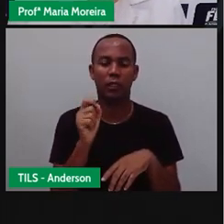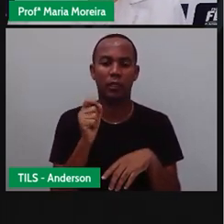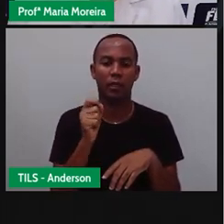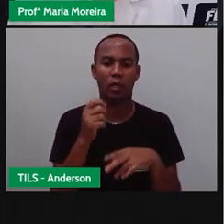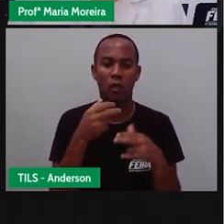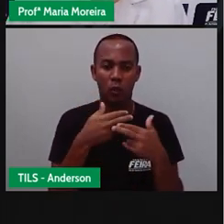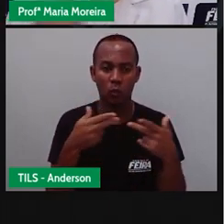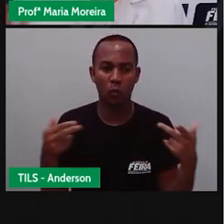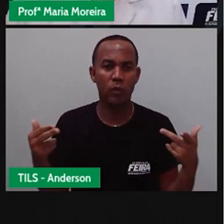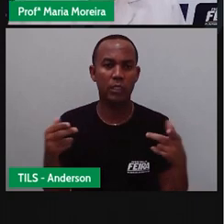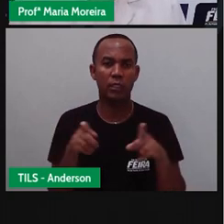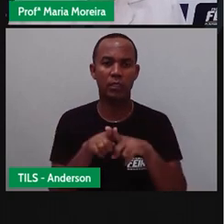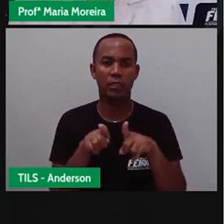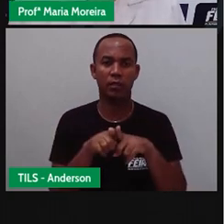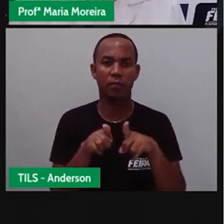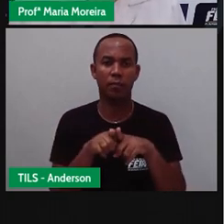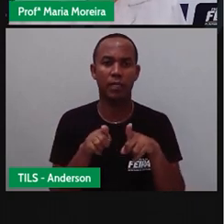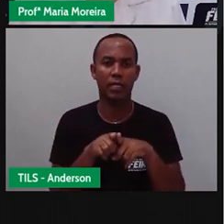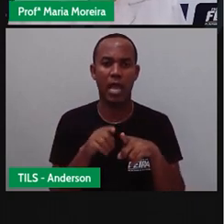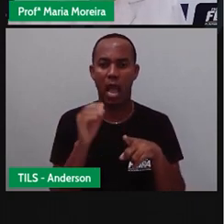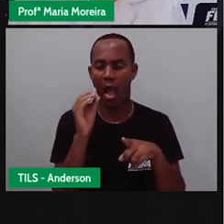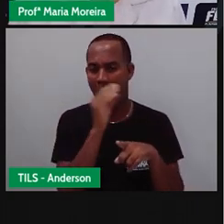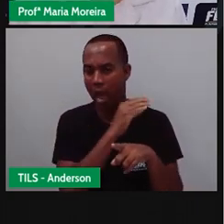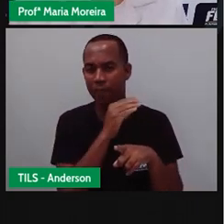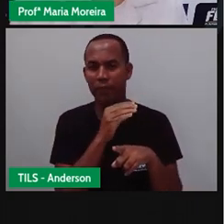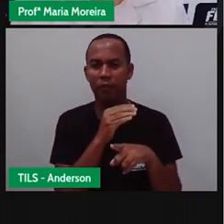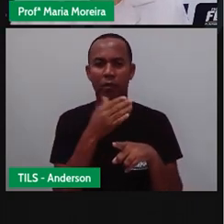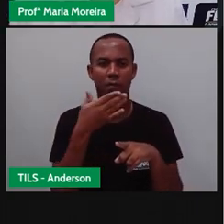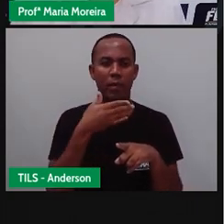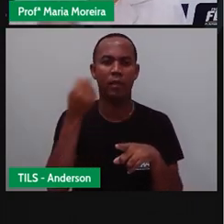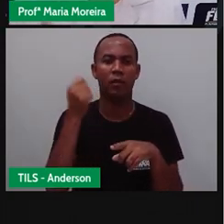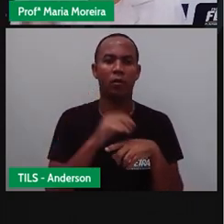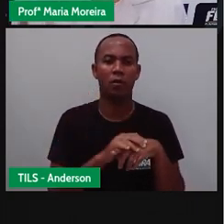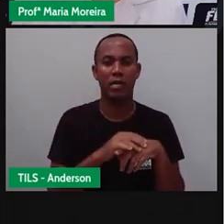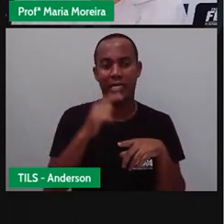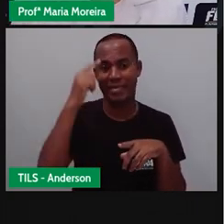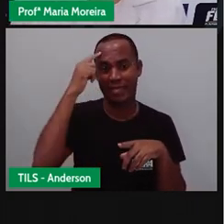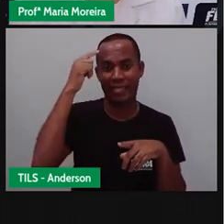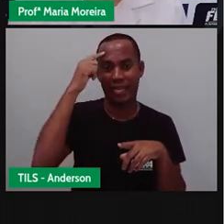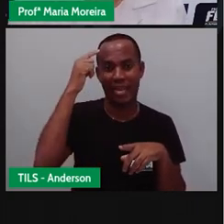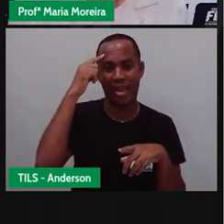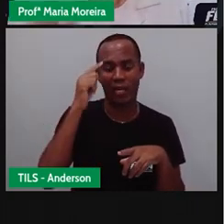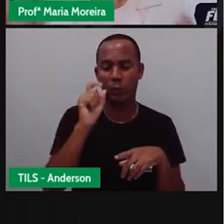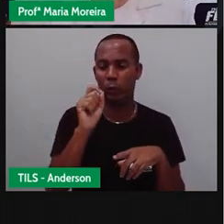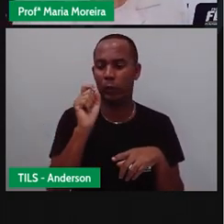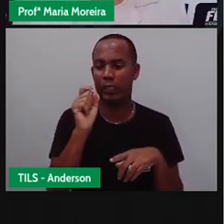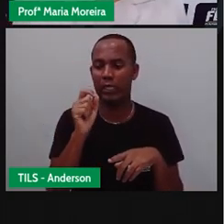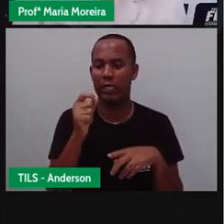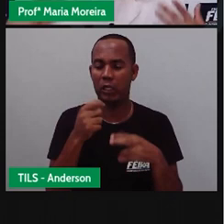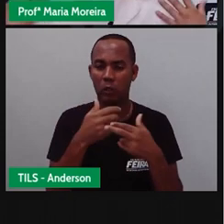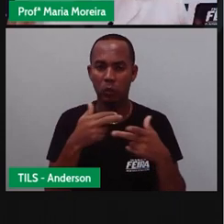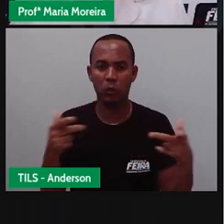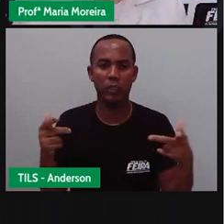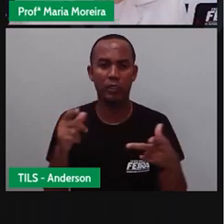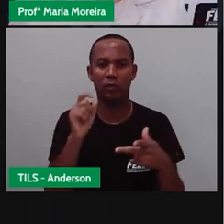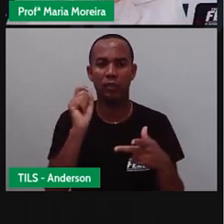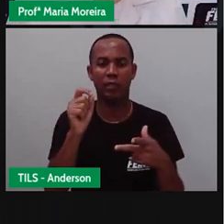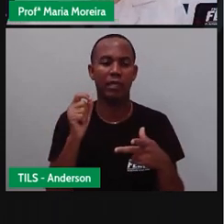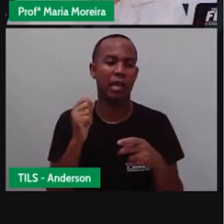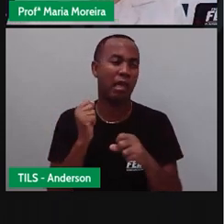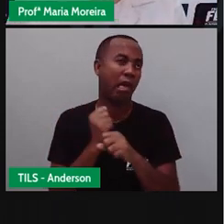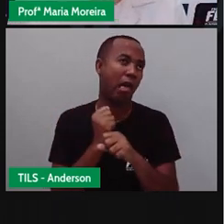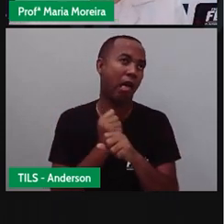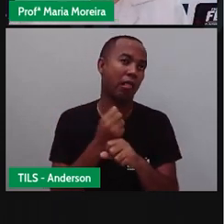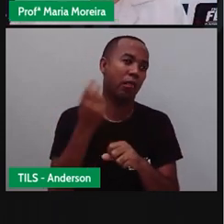mercadorias, elas são transportadas mais rápidas. Até porque essa ideia do transporte da mercadoria existe aí desde